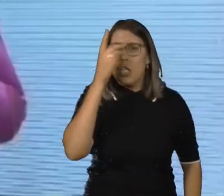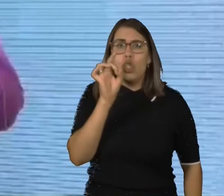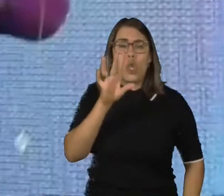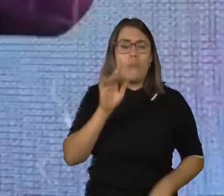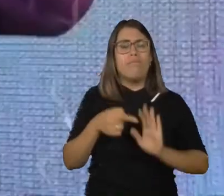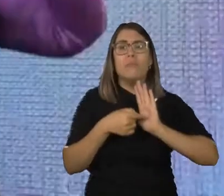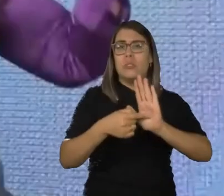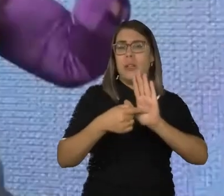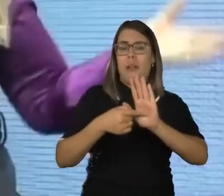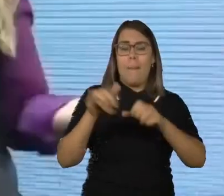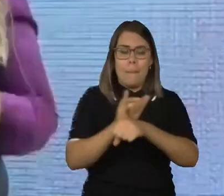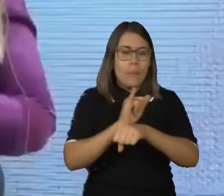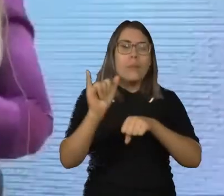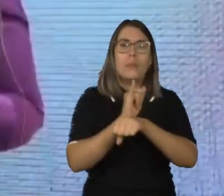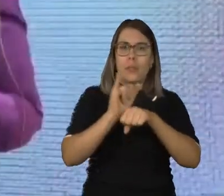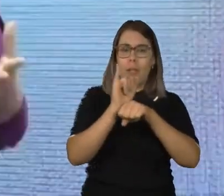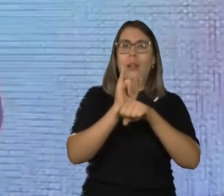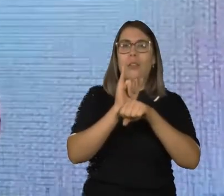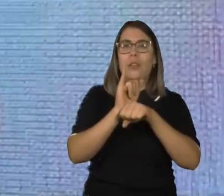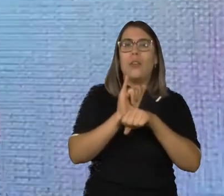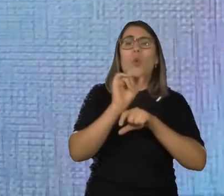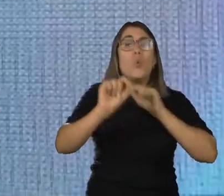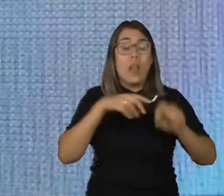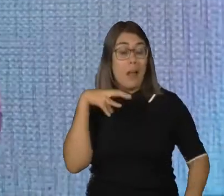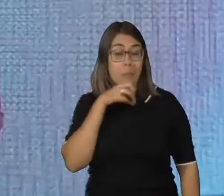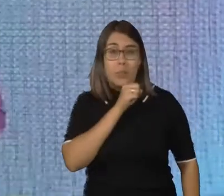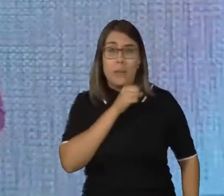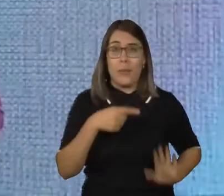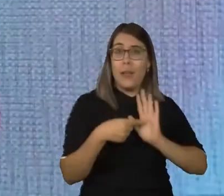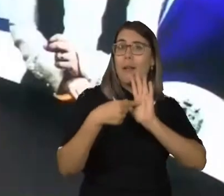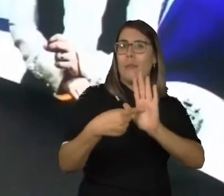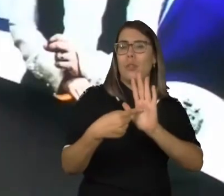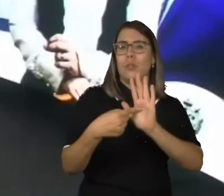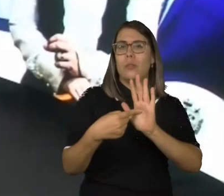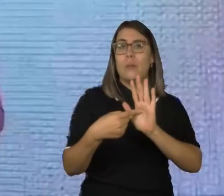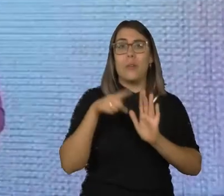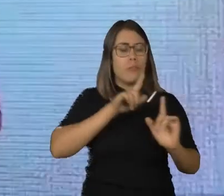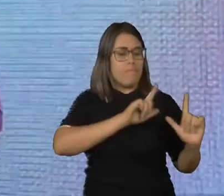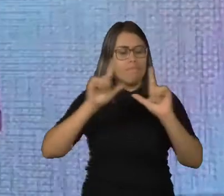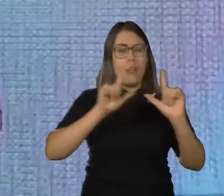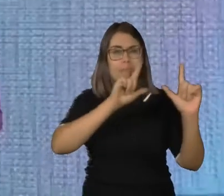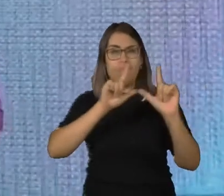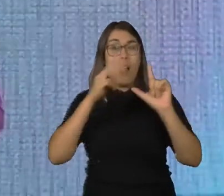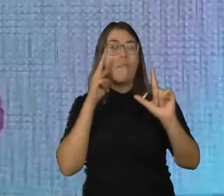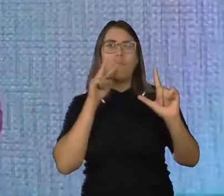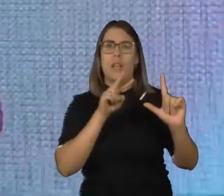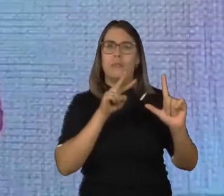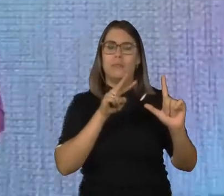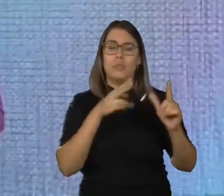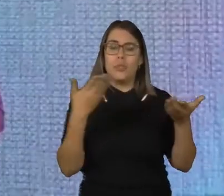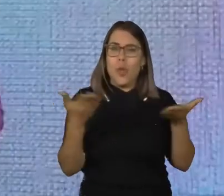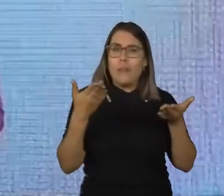que seriam talvez de duas ou três horas. Não, rapidamente eu vou passar os slides para que você tenha uma ideia do que eu vou fazer. Nós